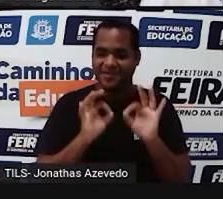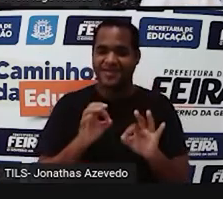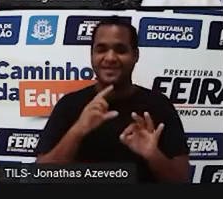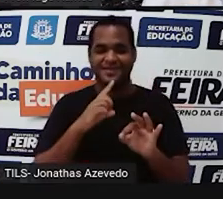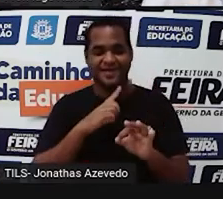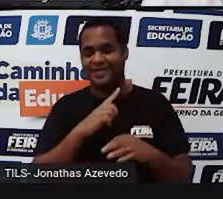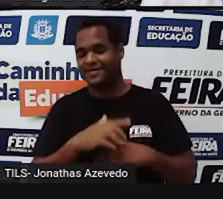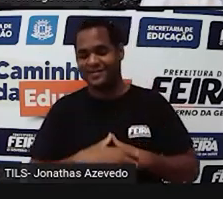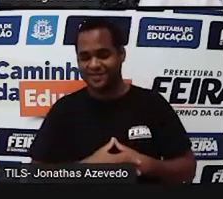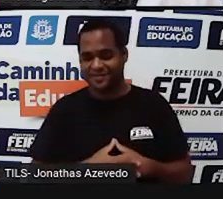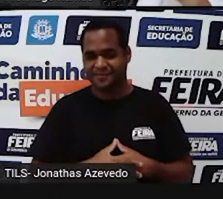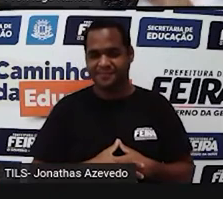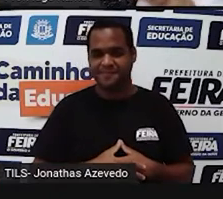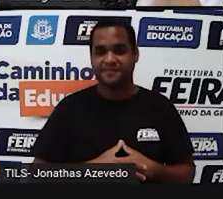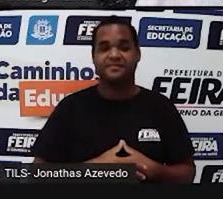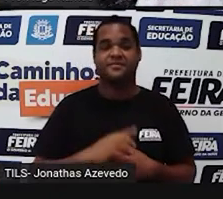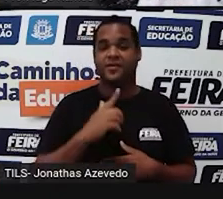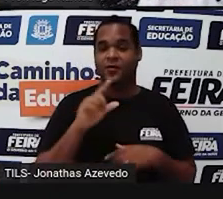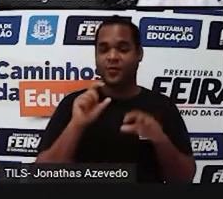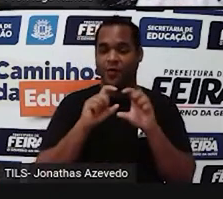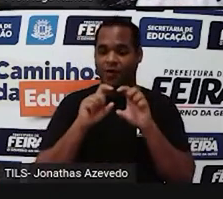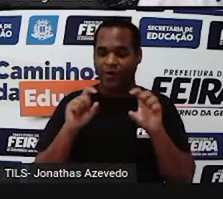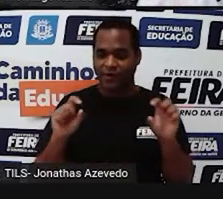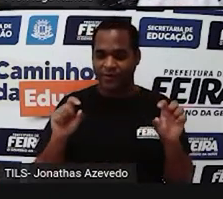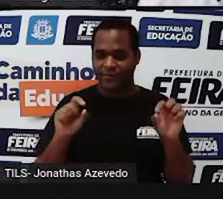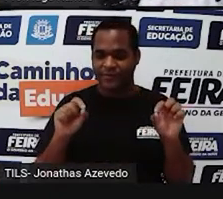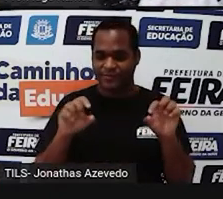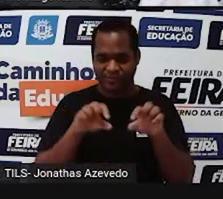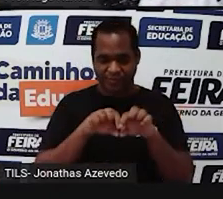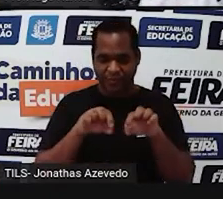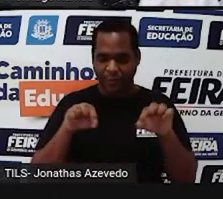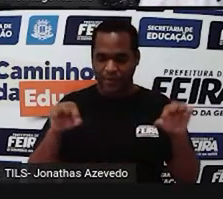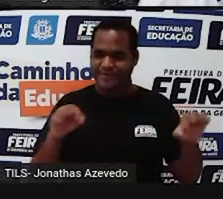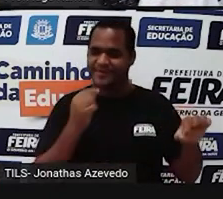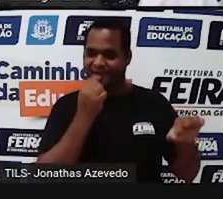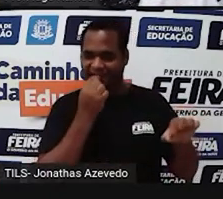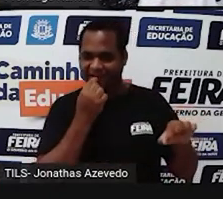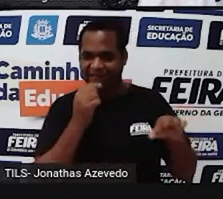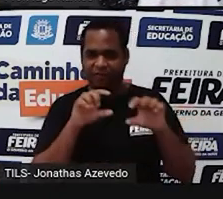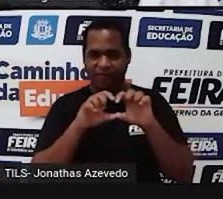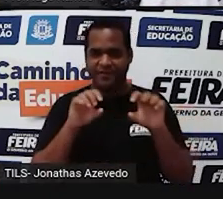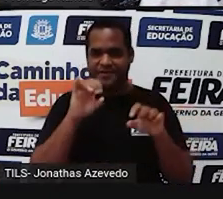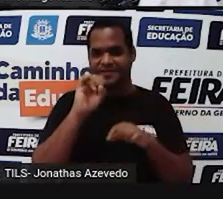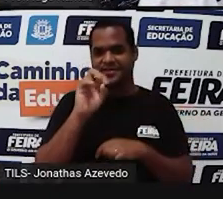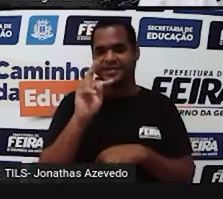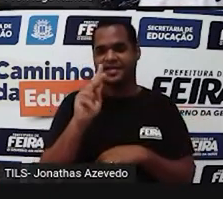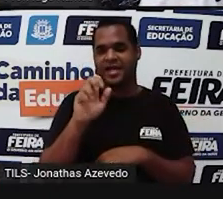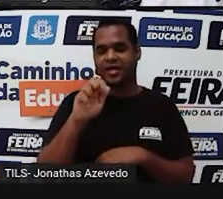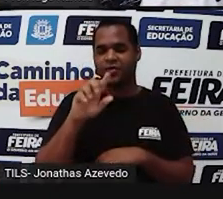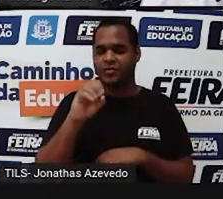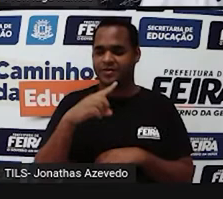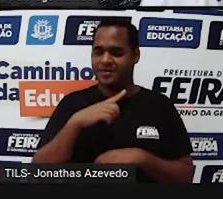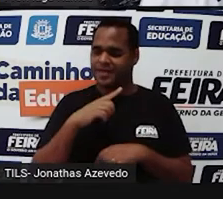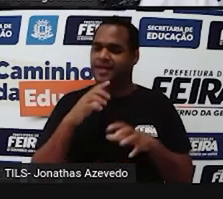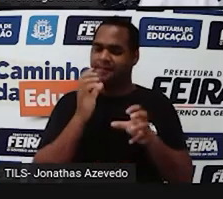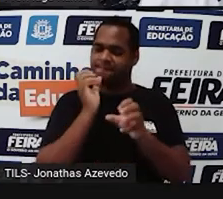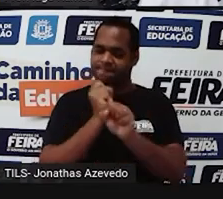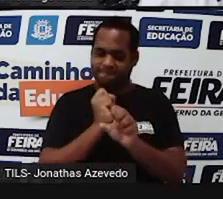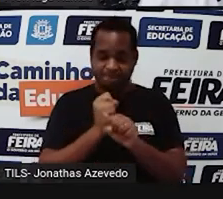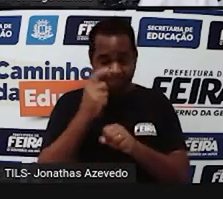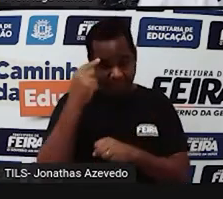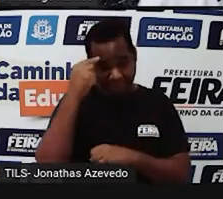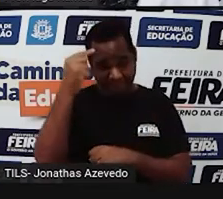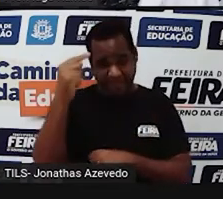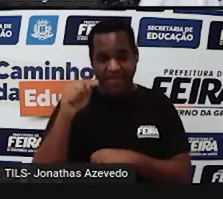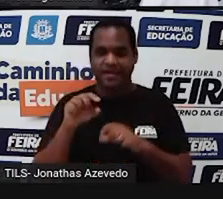prontinho. O osso de Xangu funcionava como a calculadora. A ideia era fazer cálculos, né? E